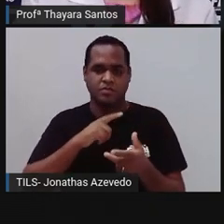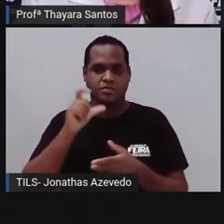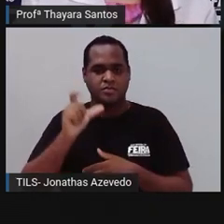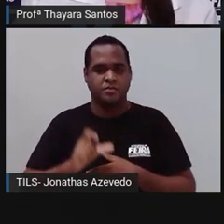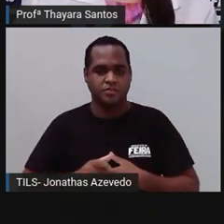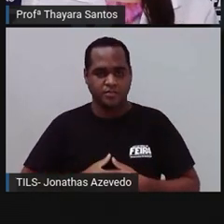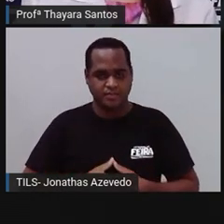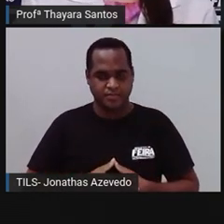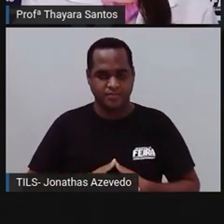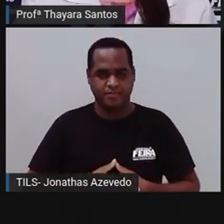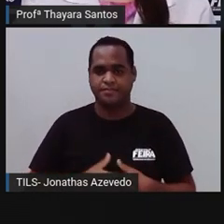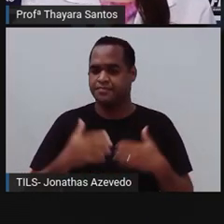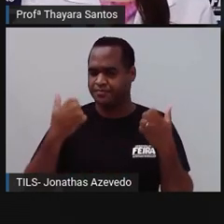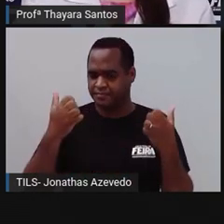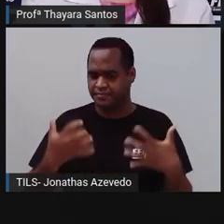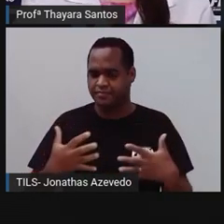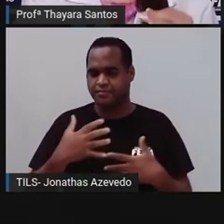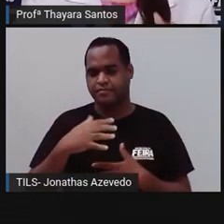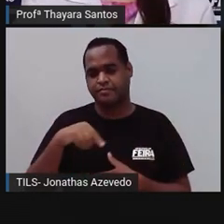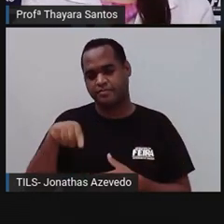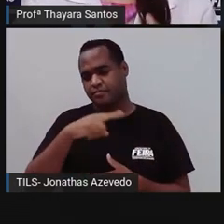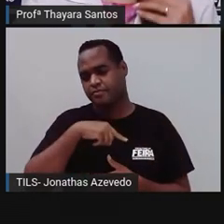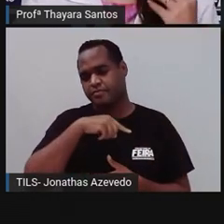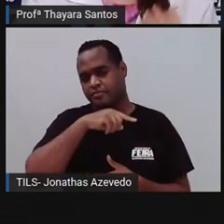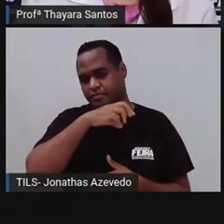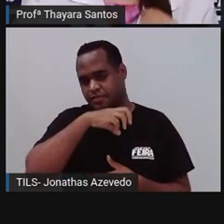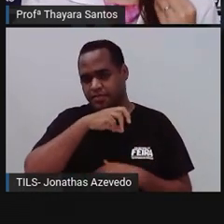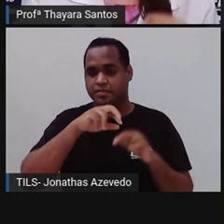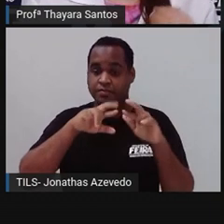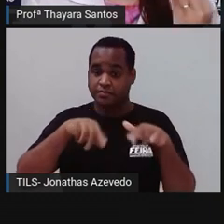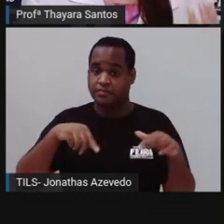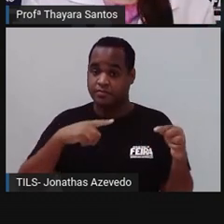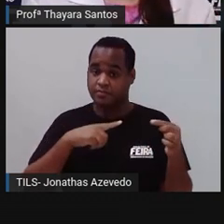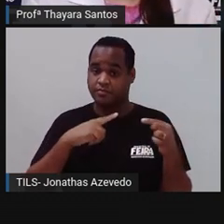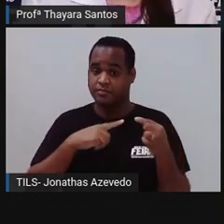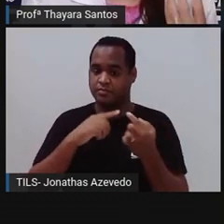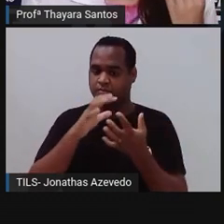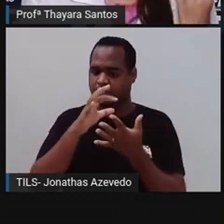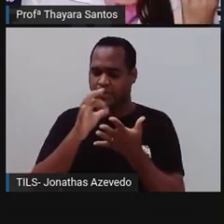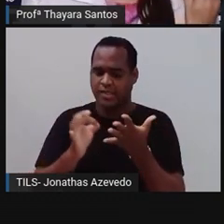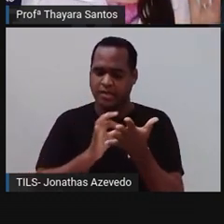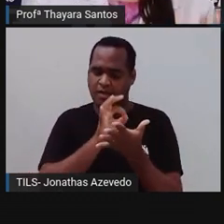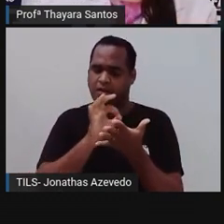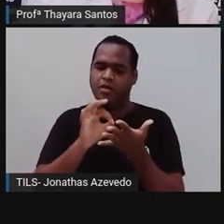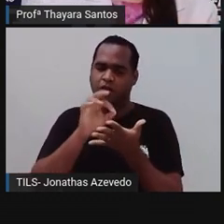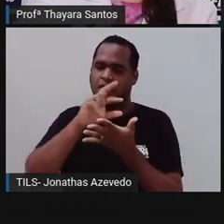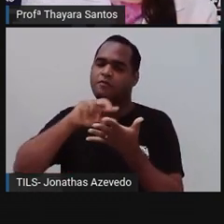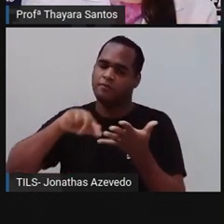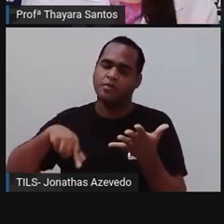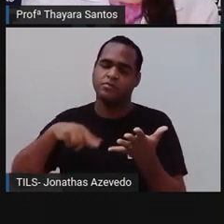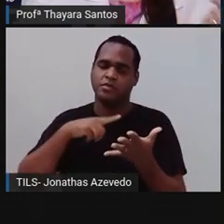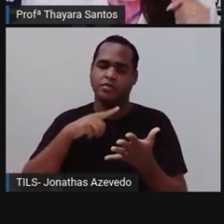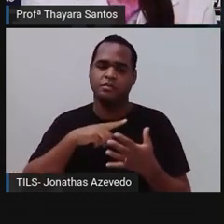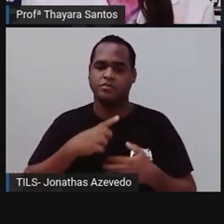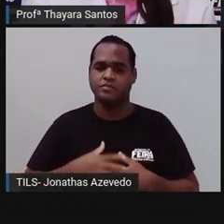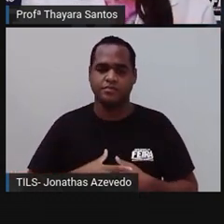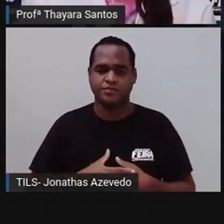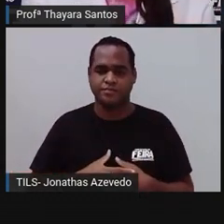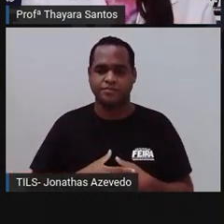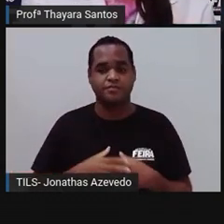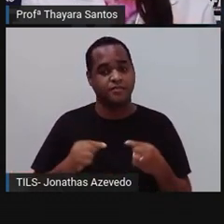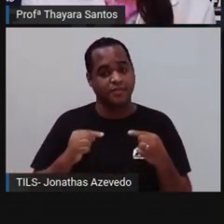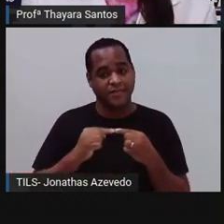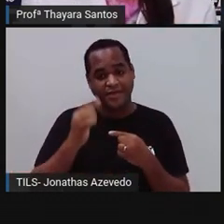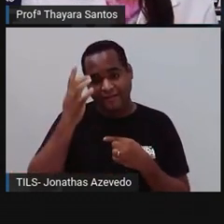A segunda característica é que todos os animais são pluricelulares. E o que quer dizer pluricelulares? Essa é mais